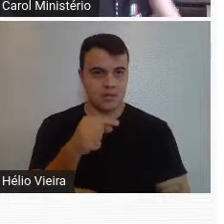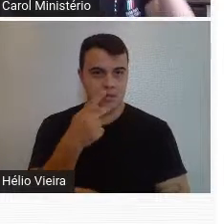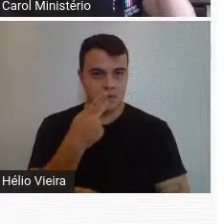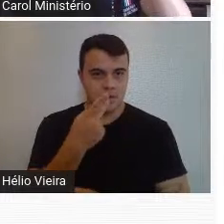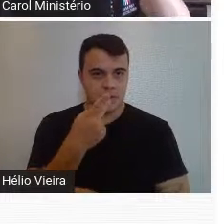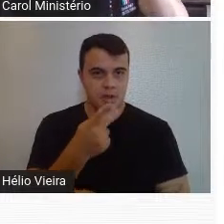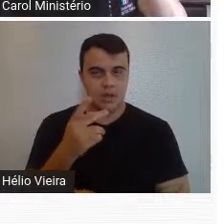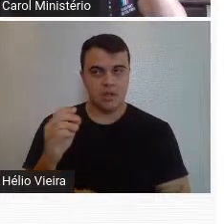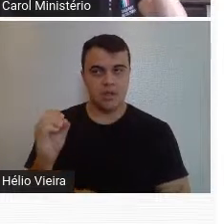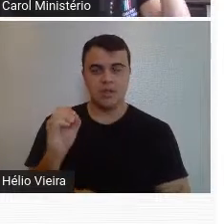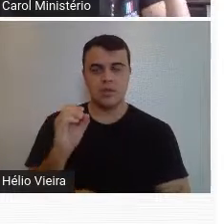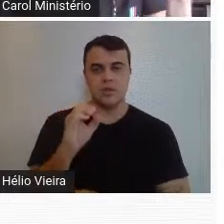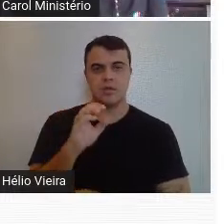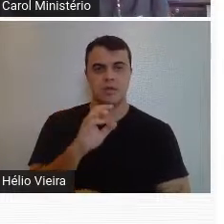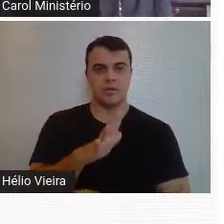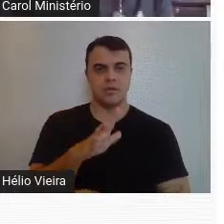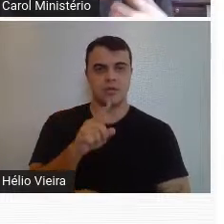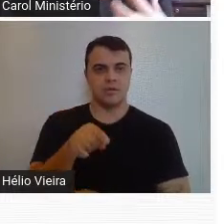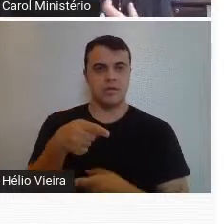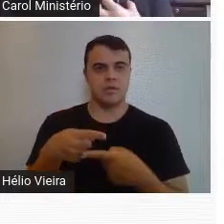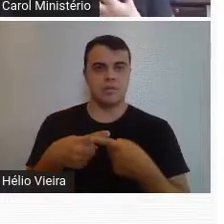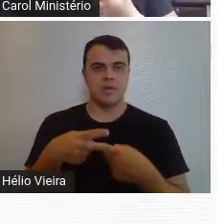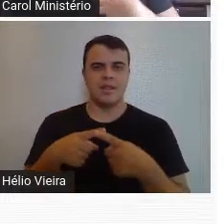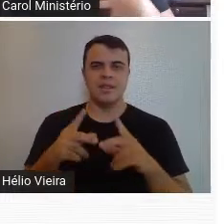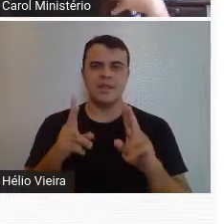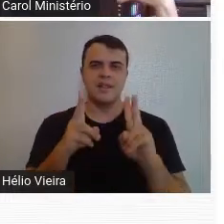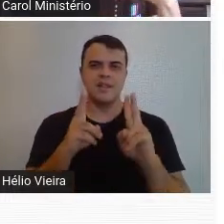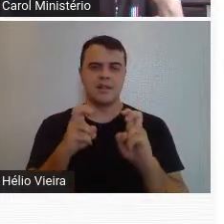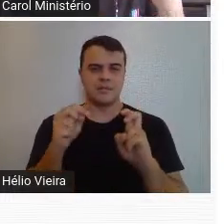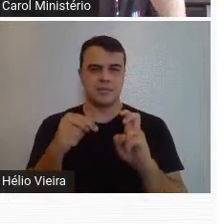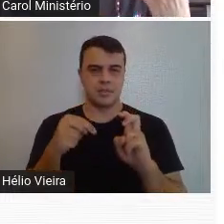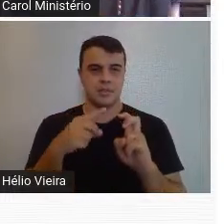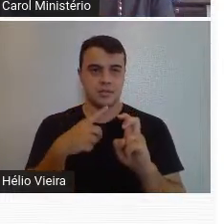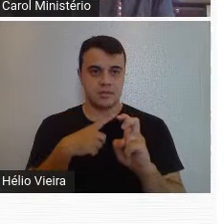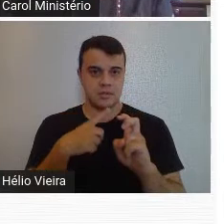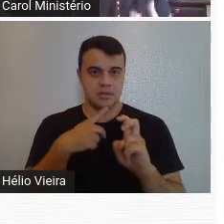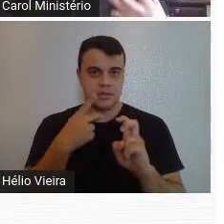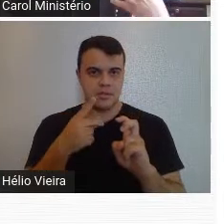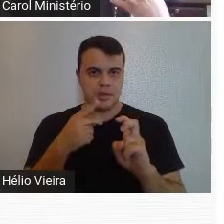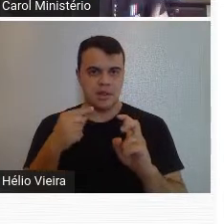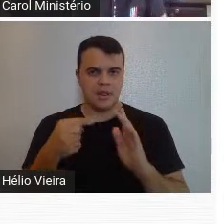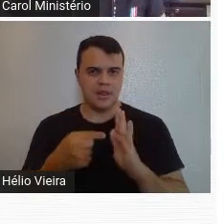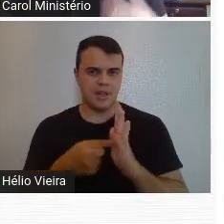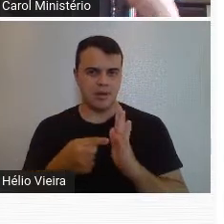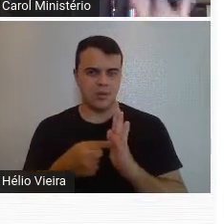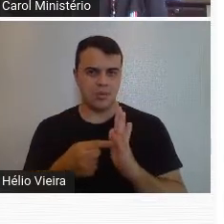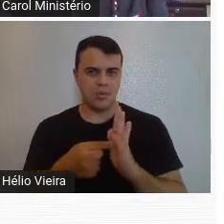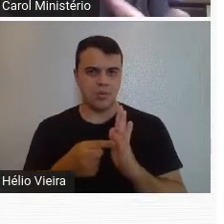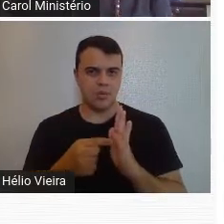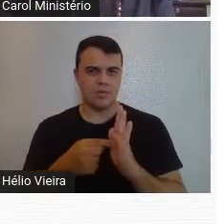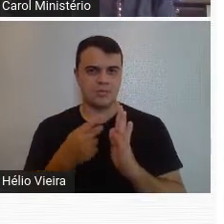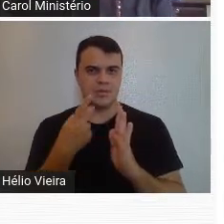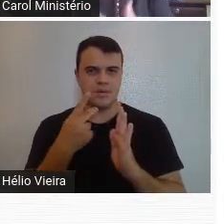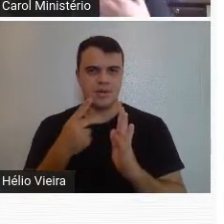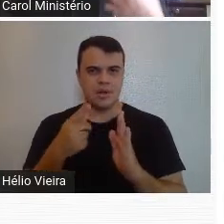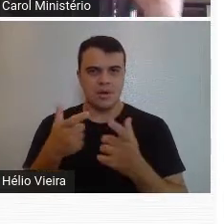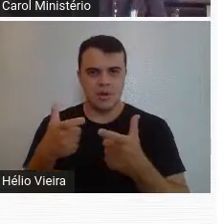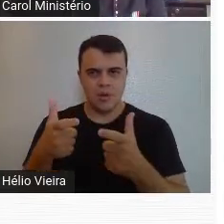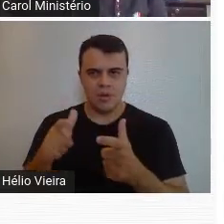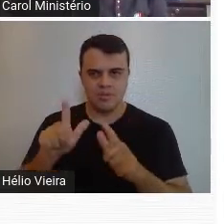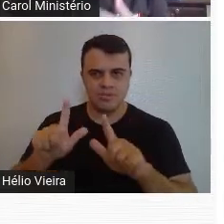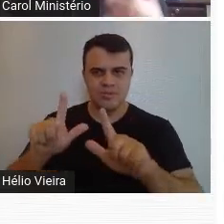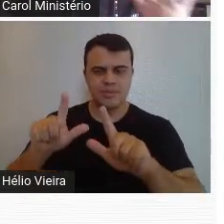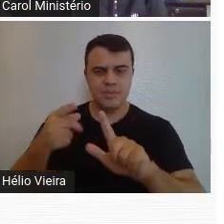Ele inova muito porque ele inova na temática, que essas denúncias seriam essas obras de teor